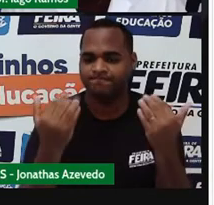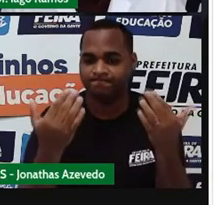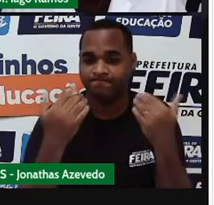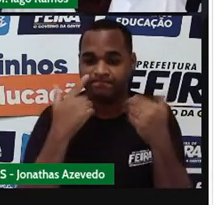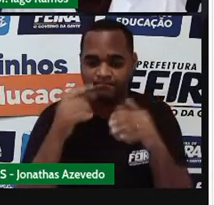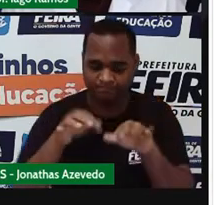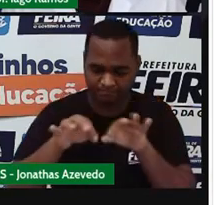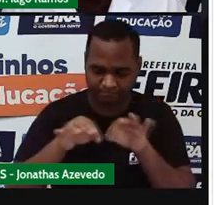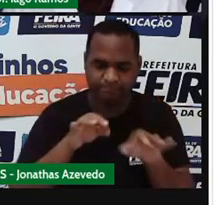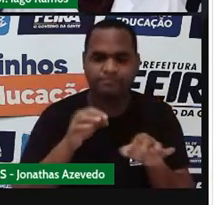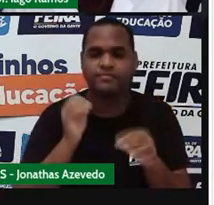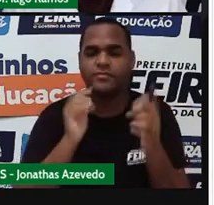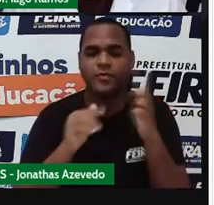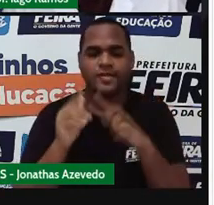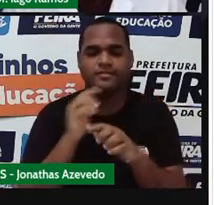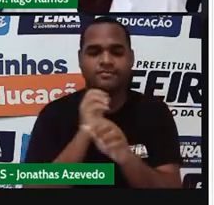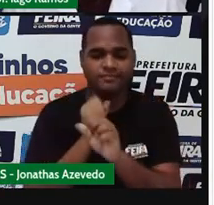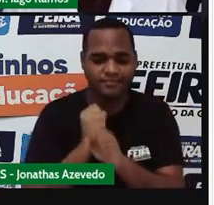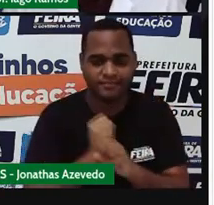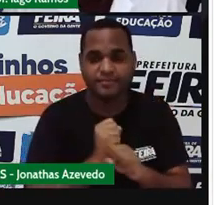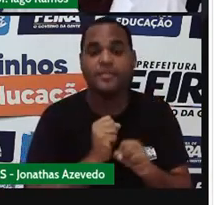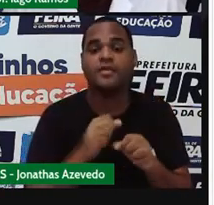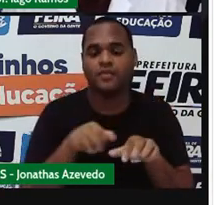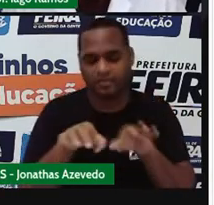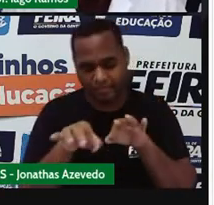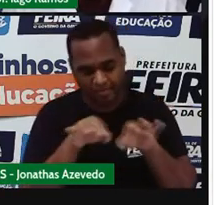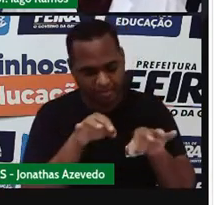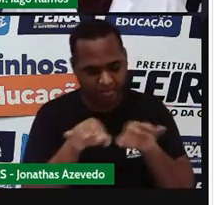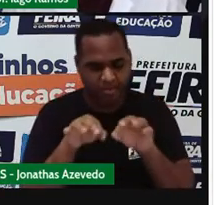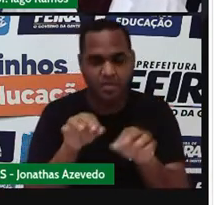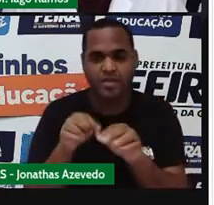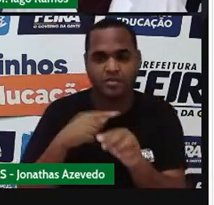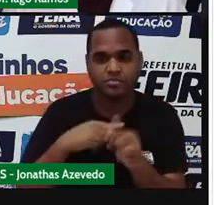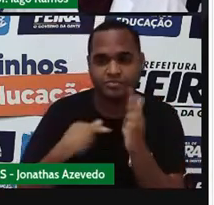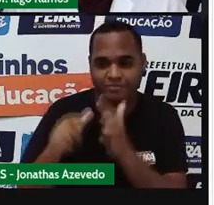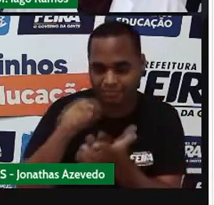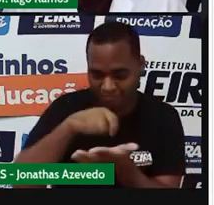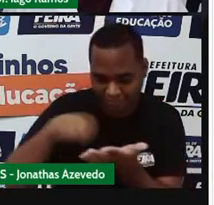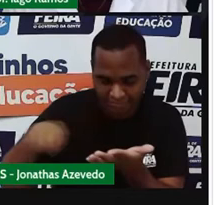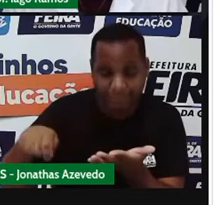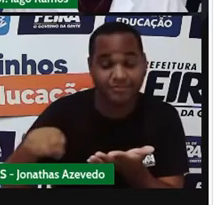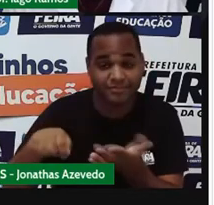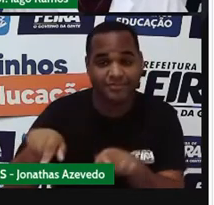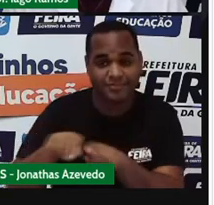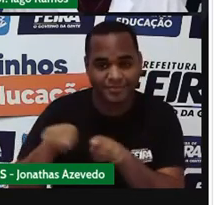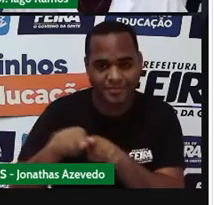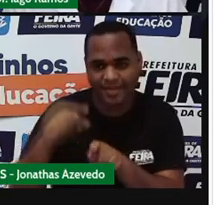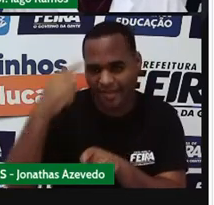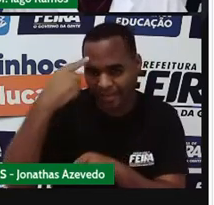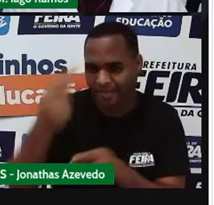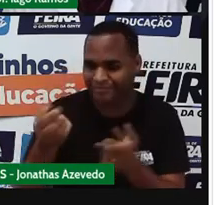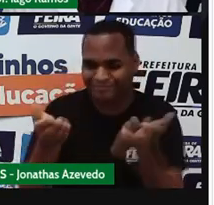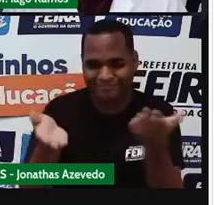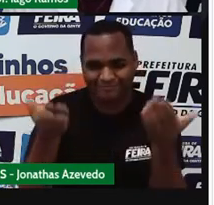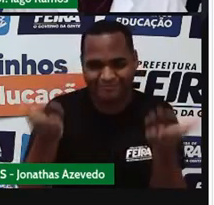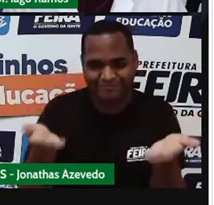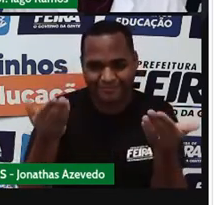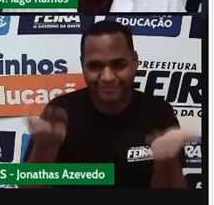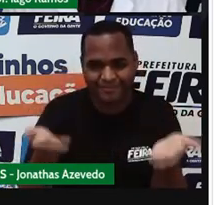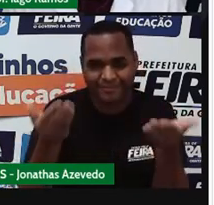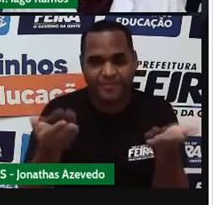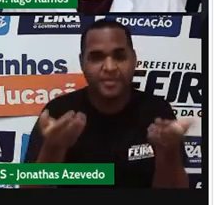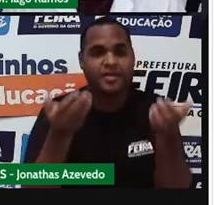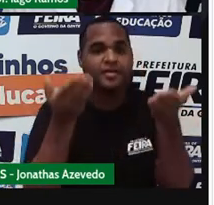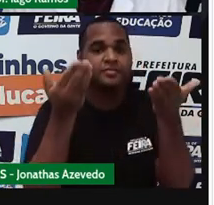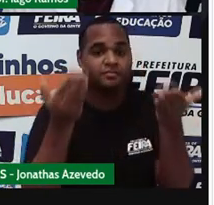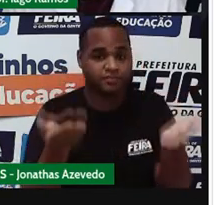essa equação que a gente acabou, né, de montar, de escrever com base naquela balançazinha que é essa mesma que está